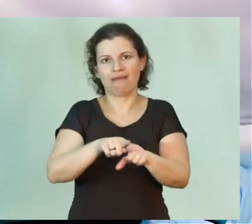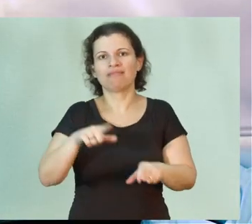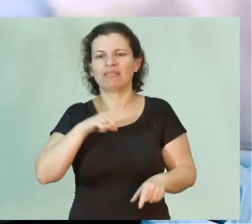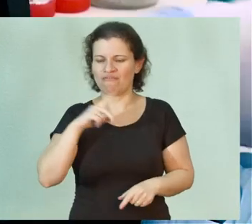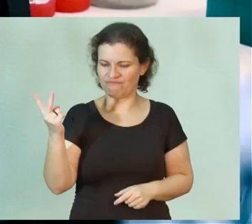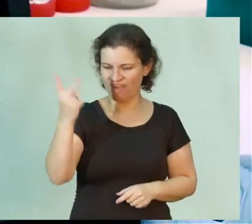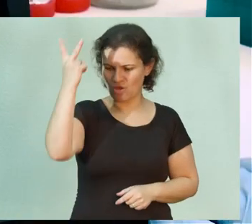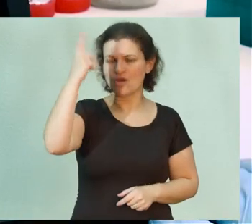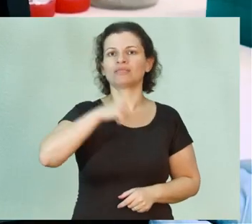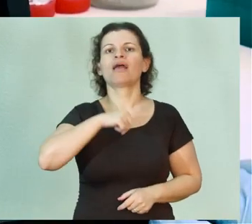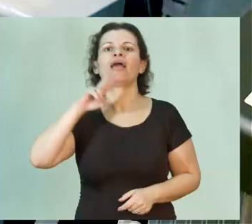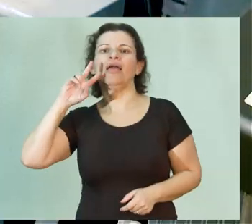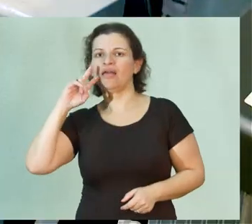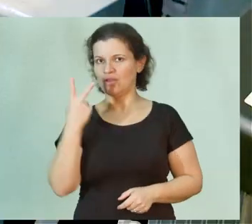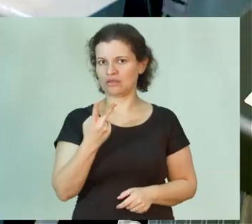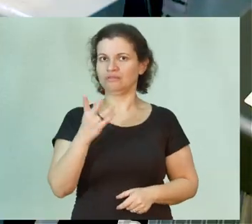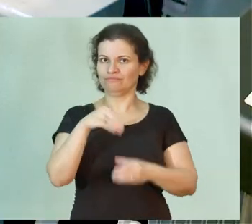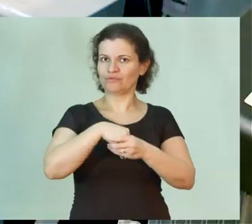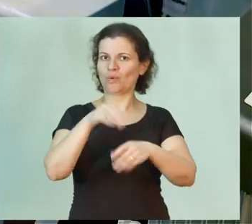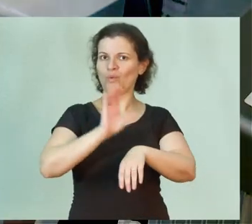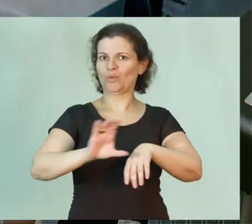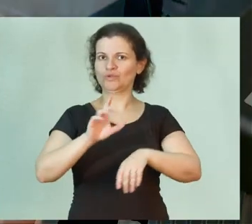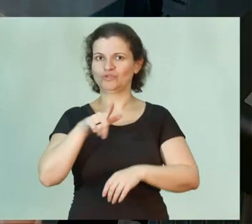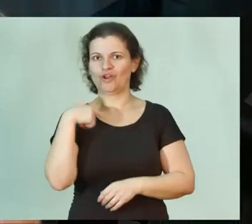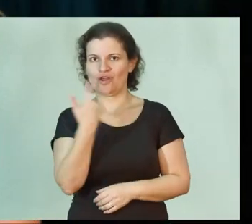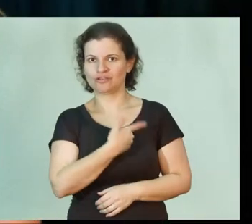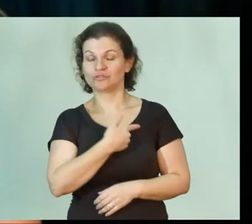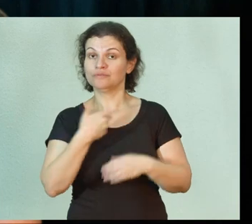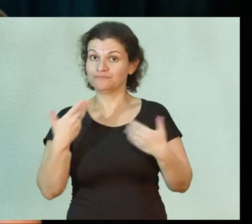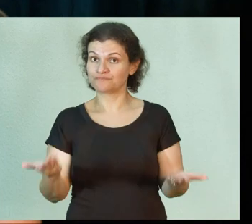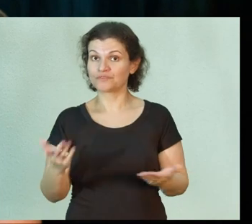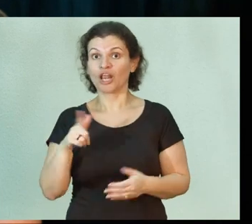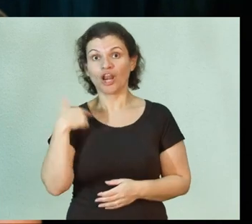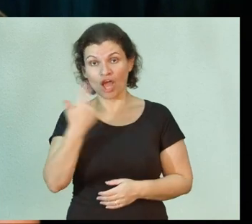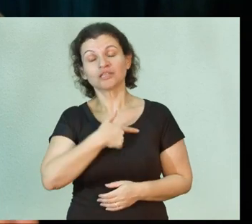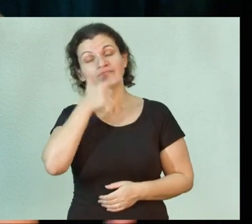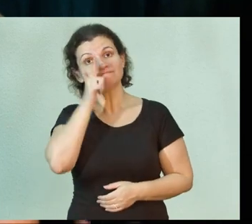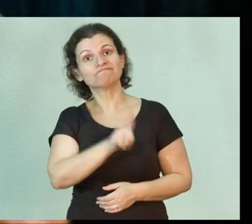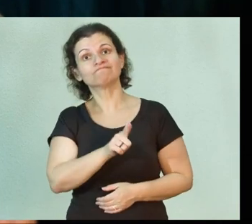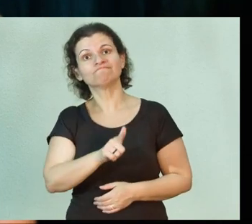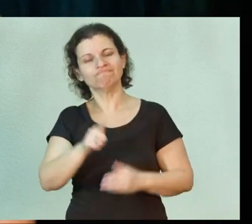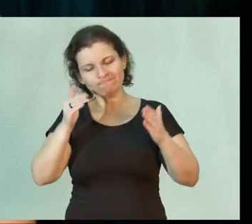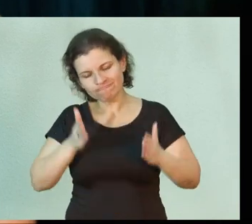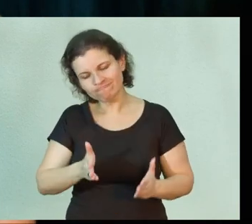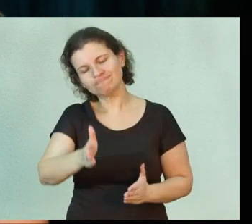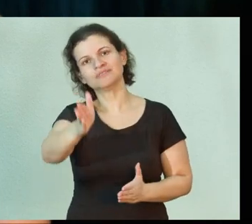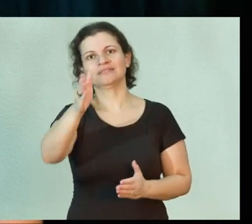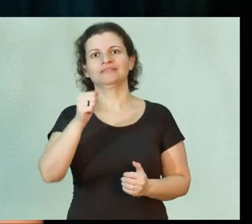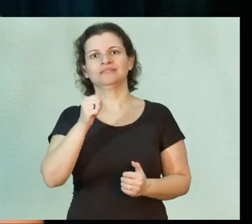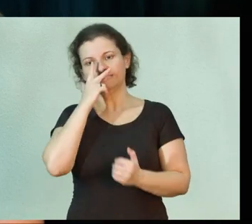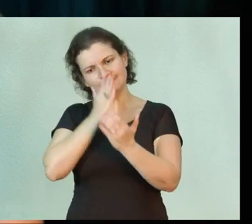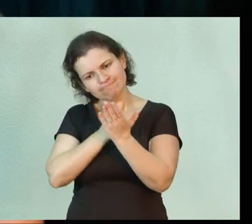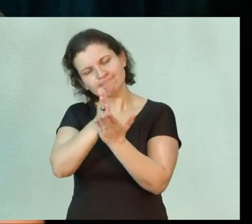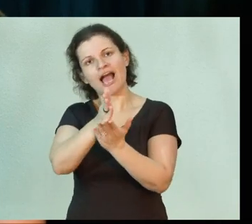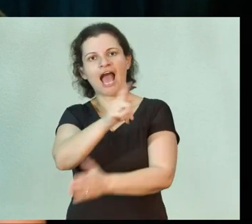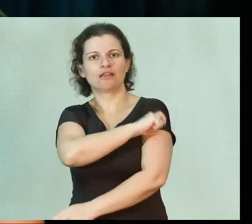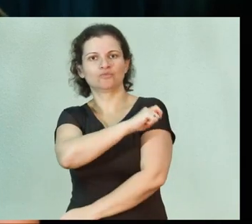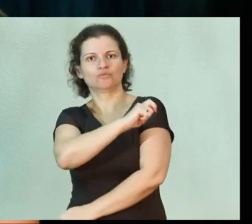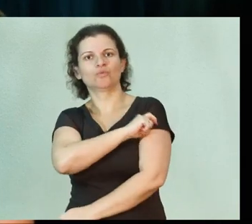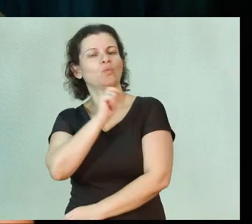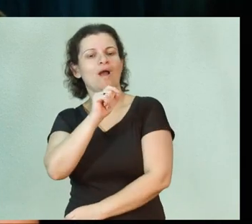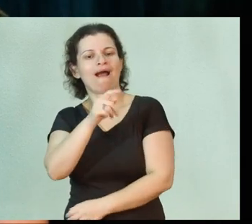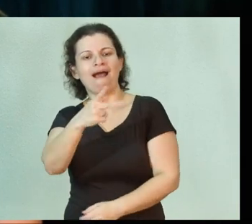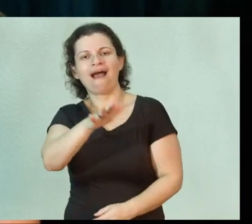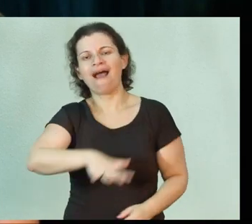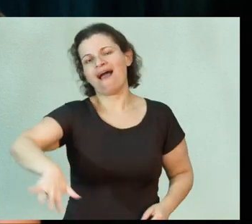valorizada e reconhecida em nossos cursos. Assim, nós conseguimos direcionar os nossos alunos para